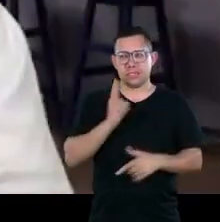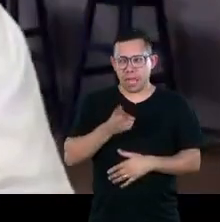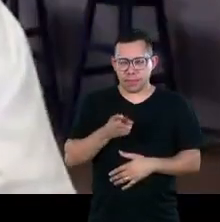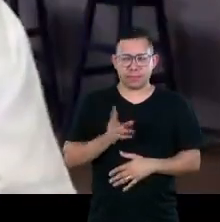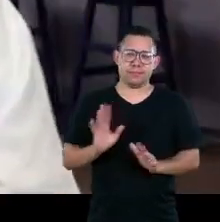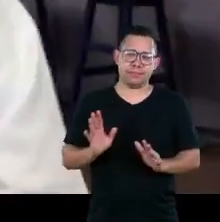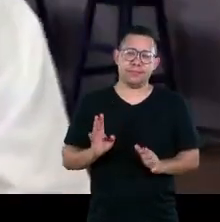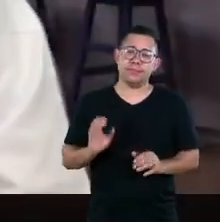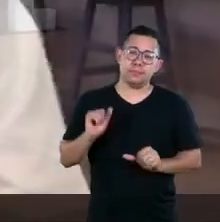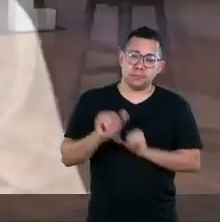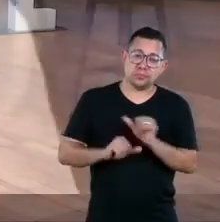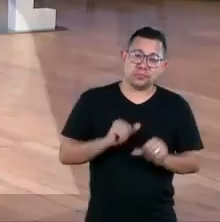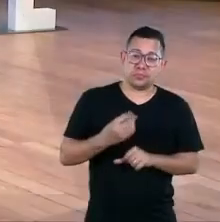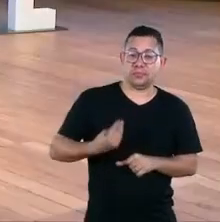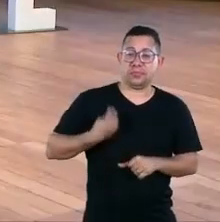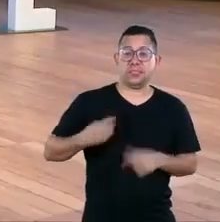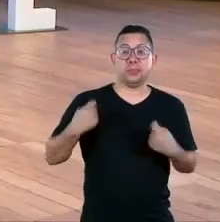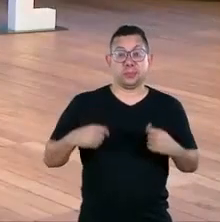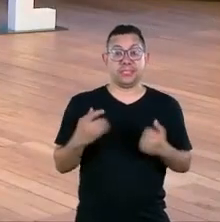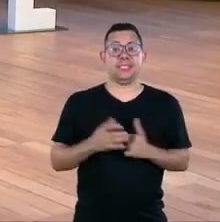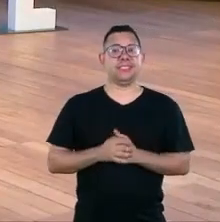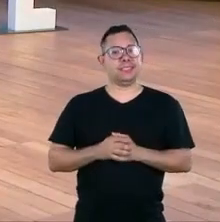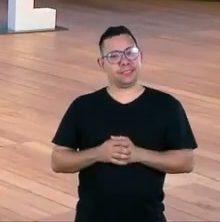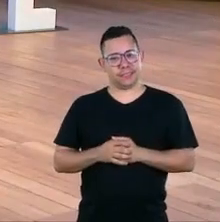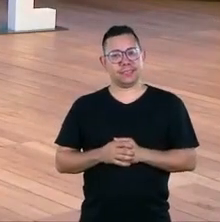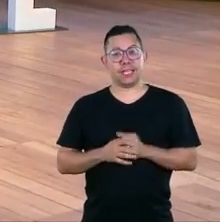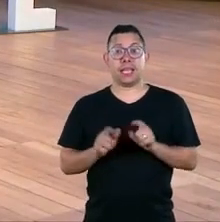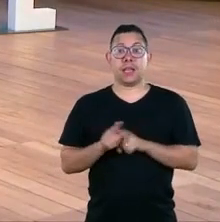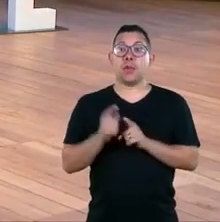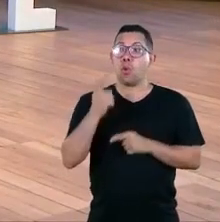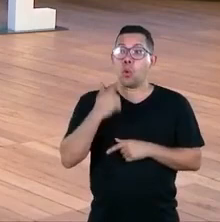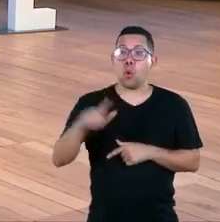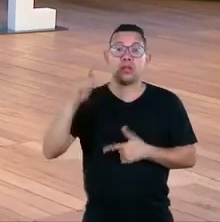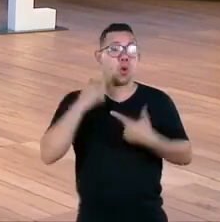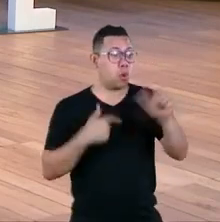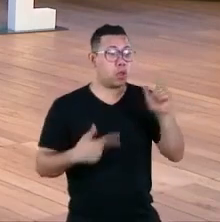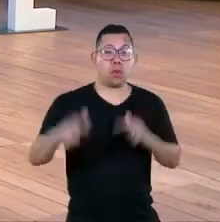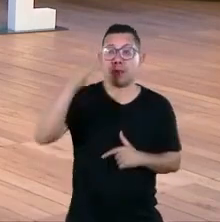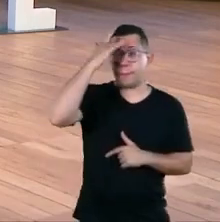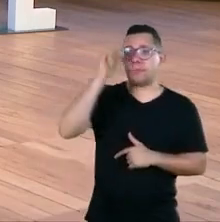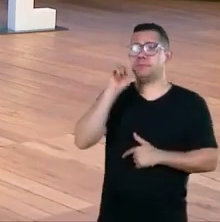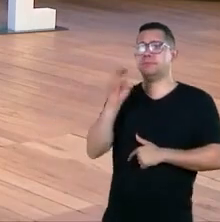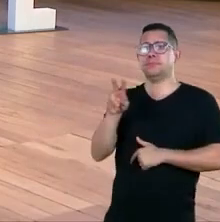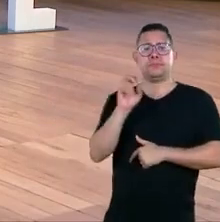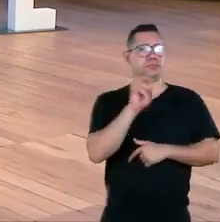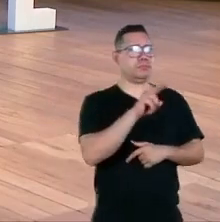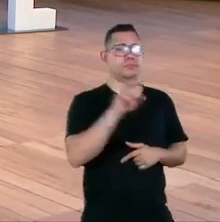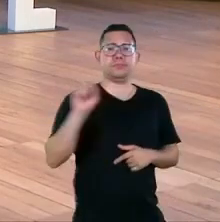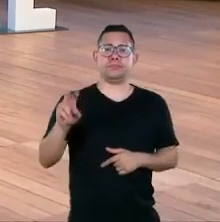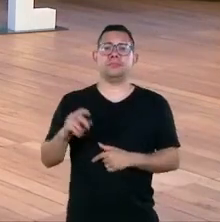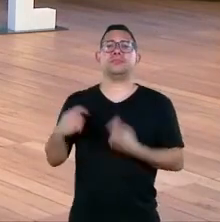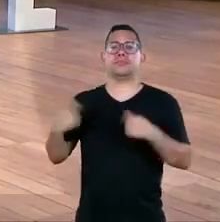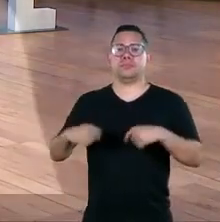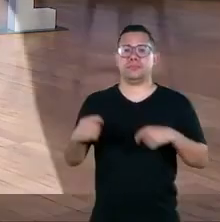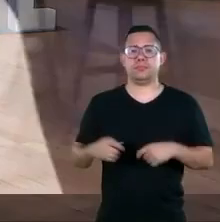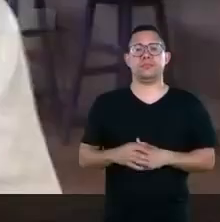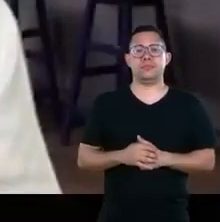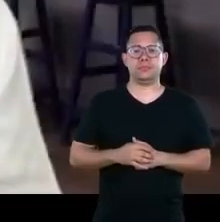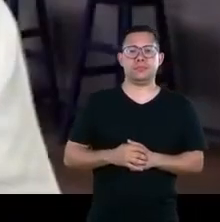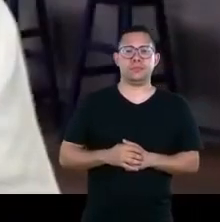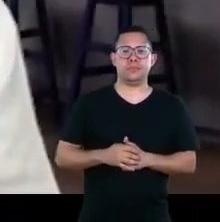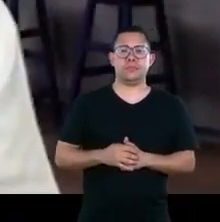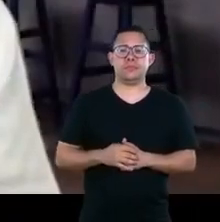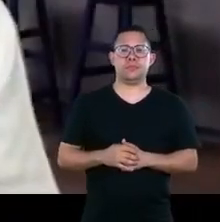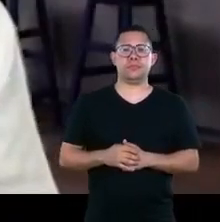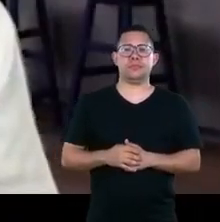coisas e conseguir se enxergar o outro também eu acho conseguir se enxergar dores dos outros essa questão da